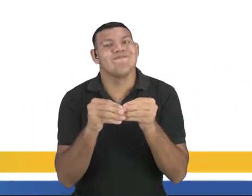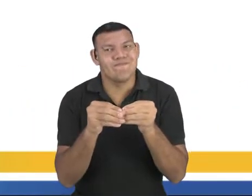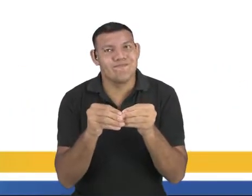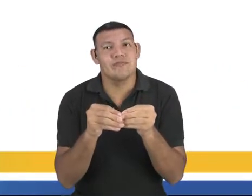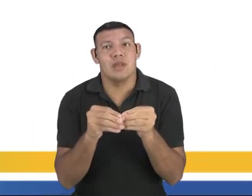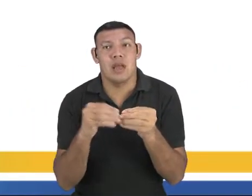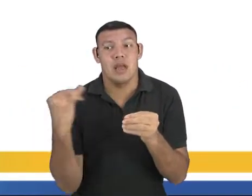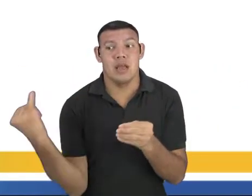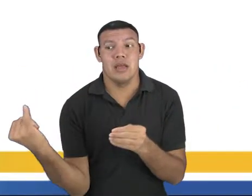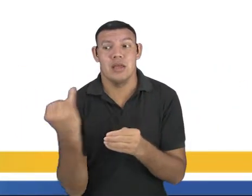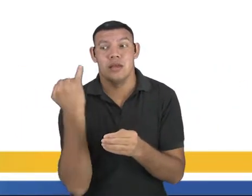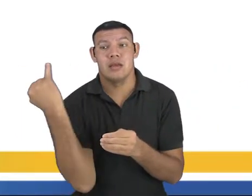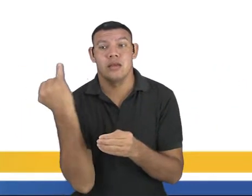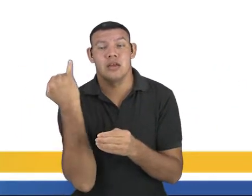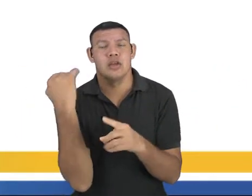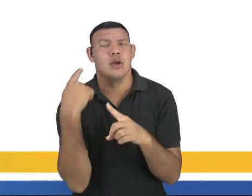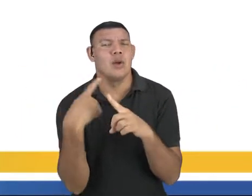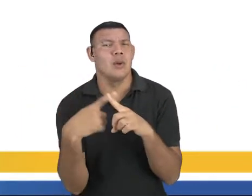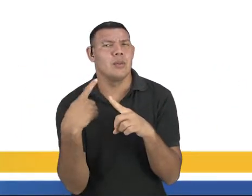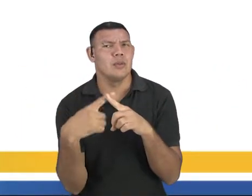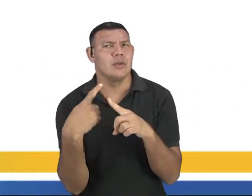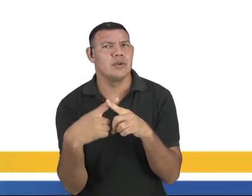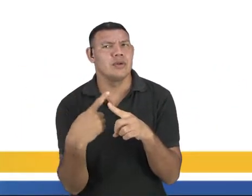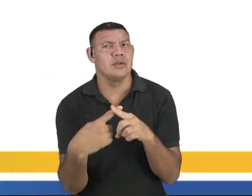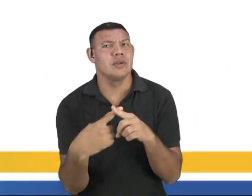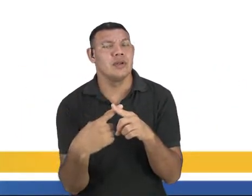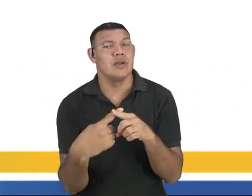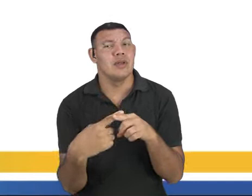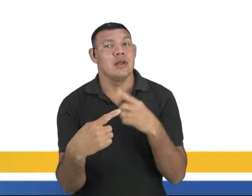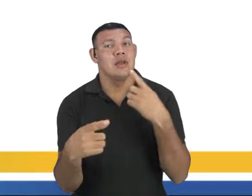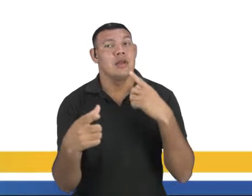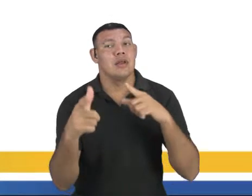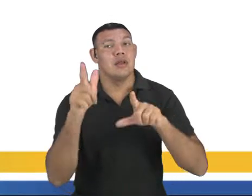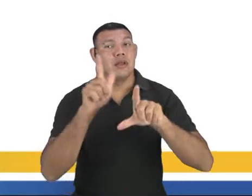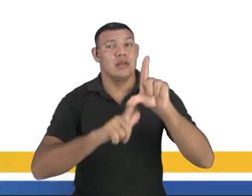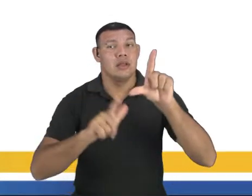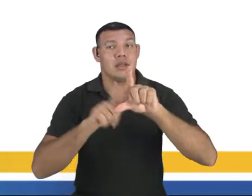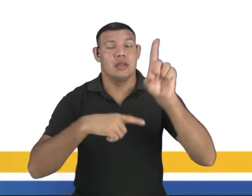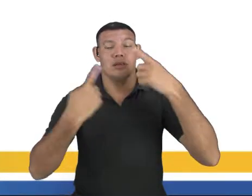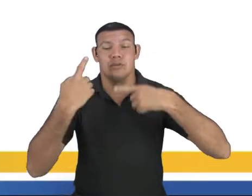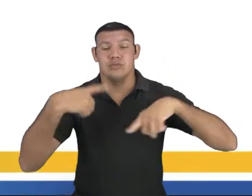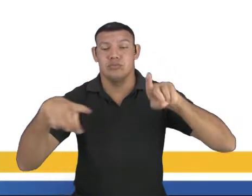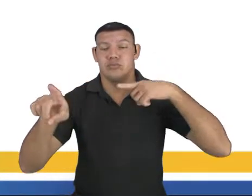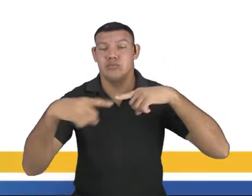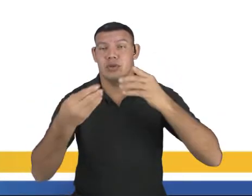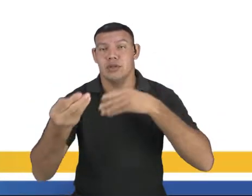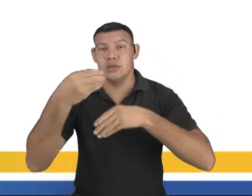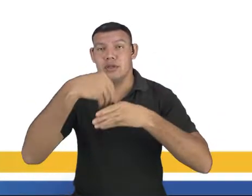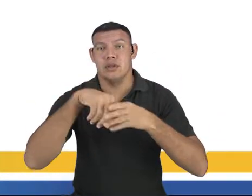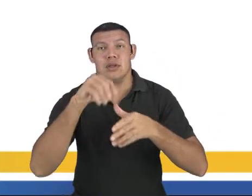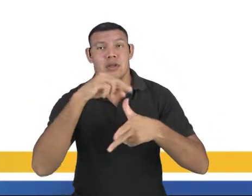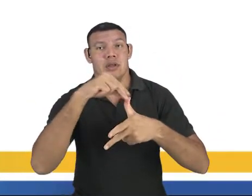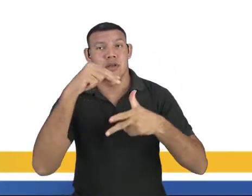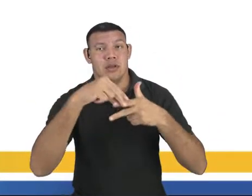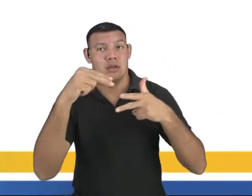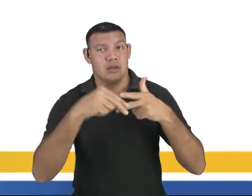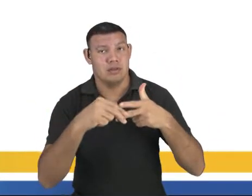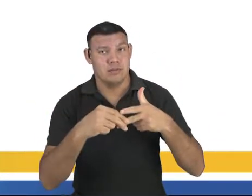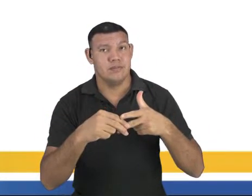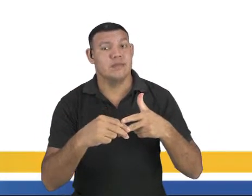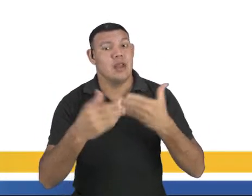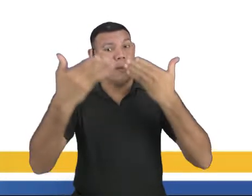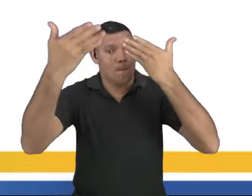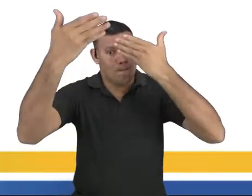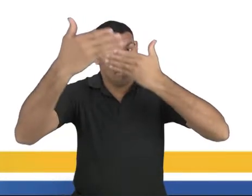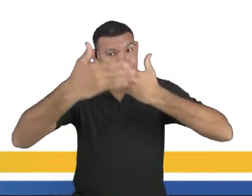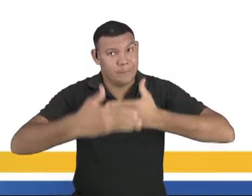o porquê que é importante termos letras de músicas nas provas para o Enem, tá? Então, nessa prova,